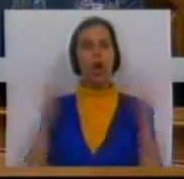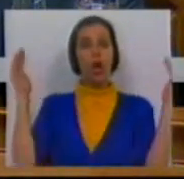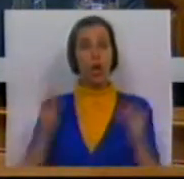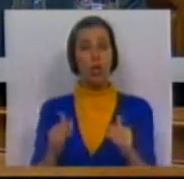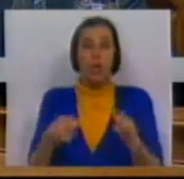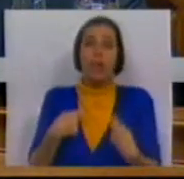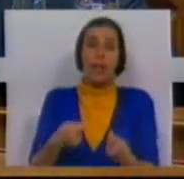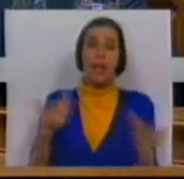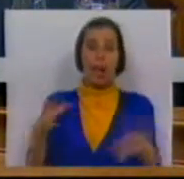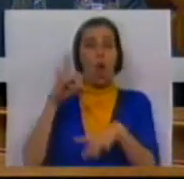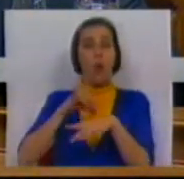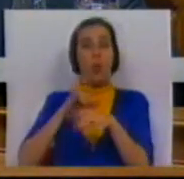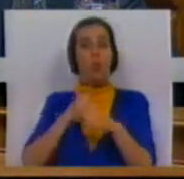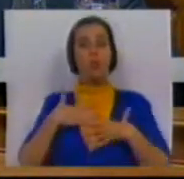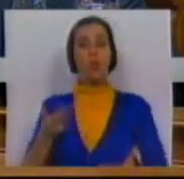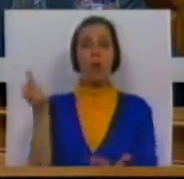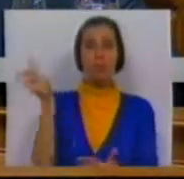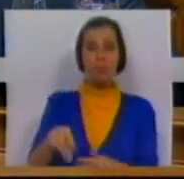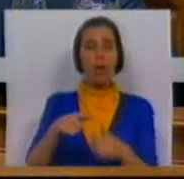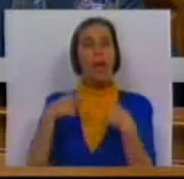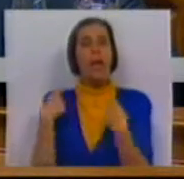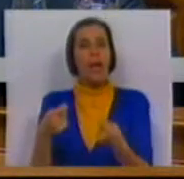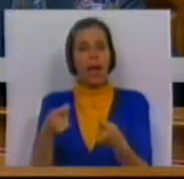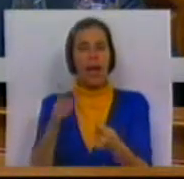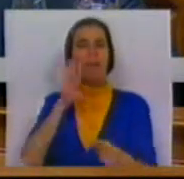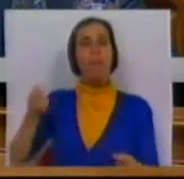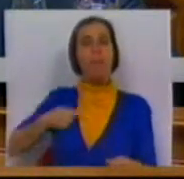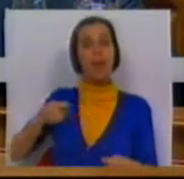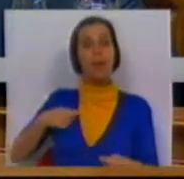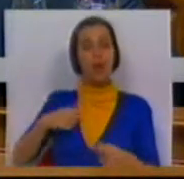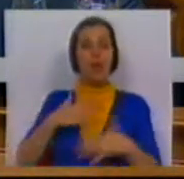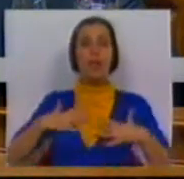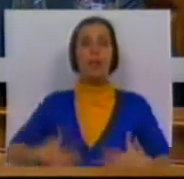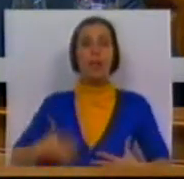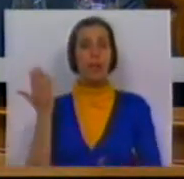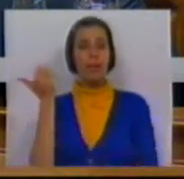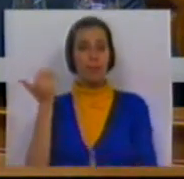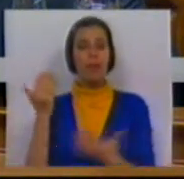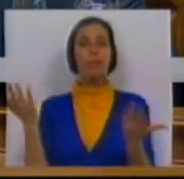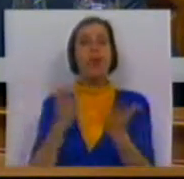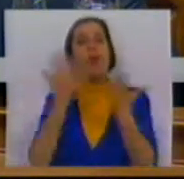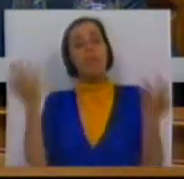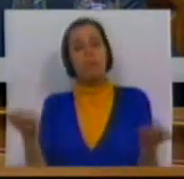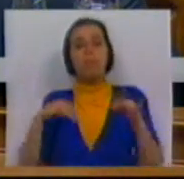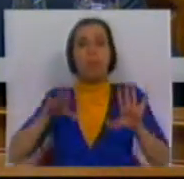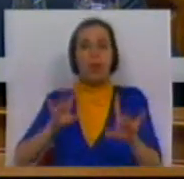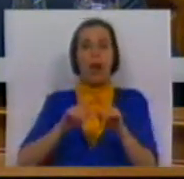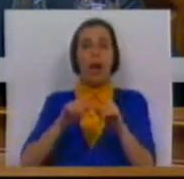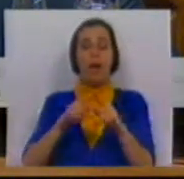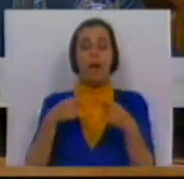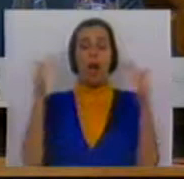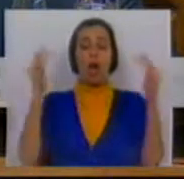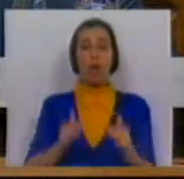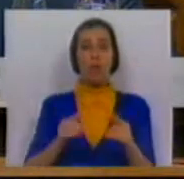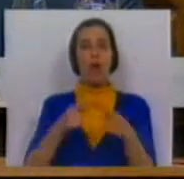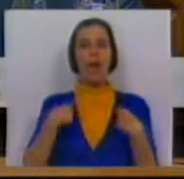redução de encargos com doenças profissionais e encargos com as pensões de invalidez. Porém, a redução de encargos